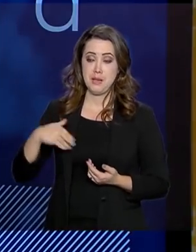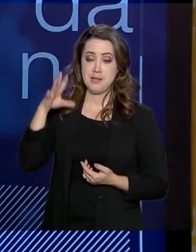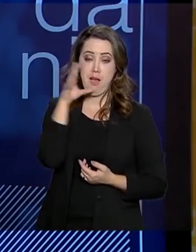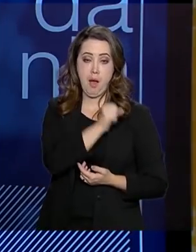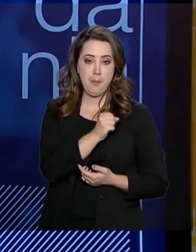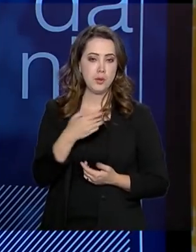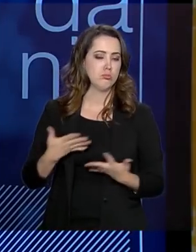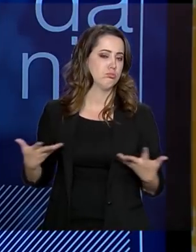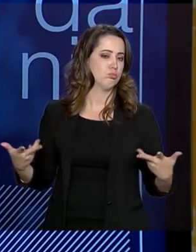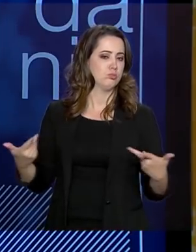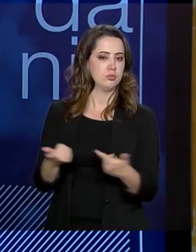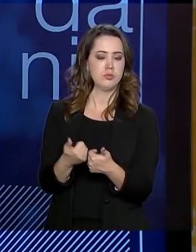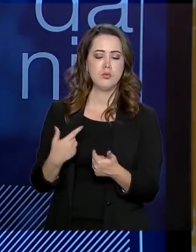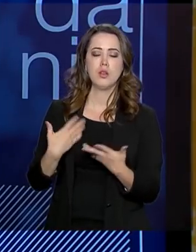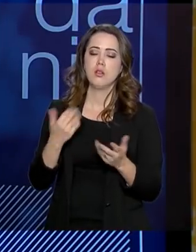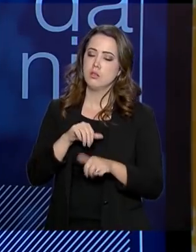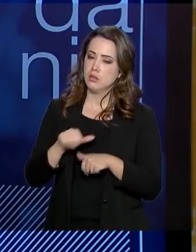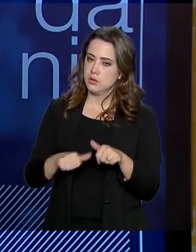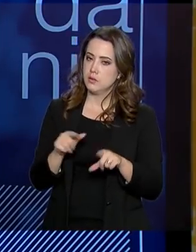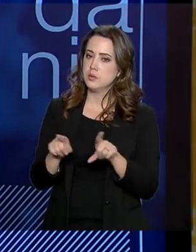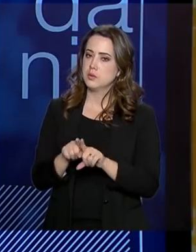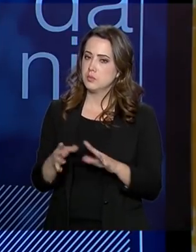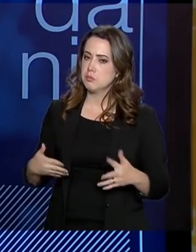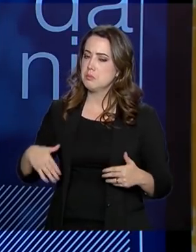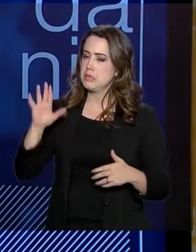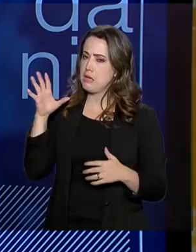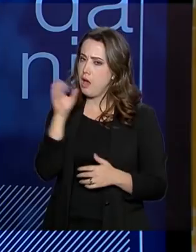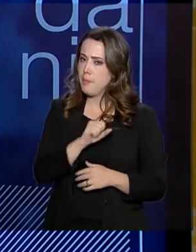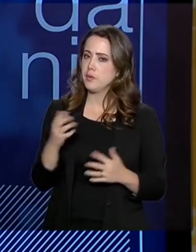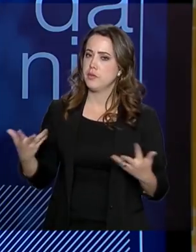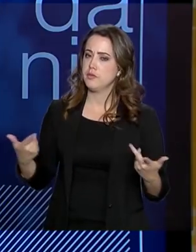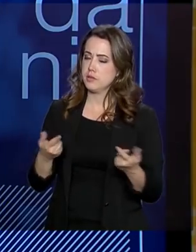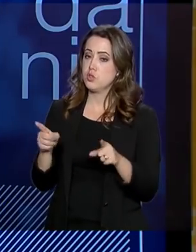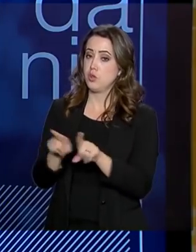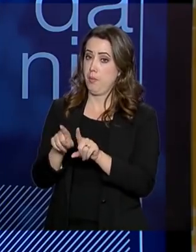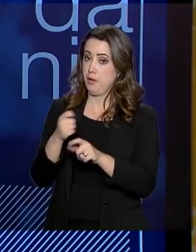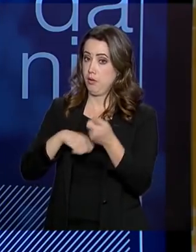rápido, mais eficiente, torna-se mais rápido e mais eficiente também a economia.